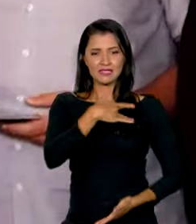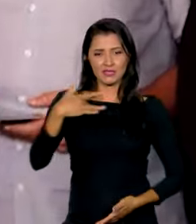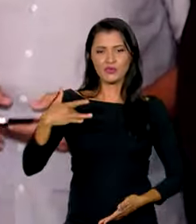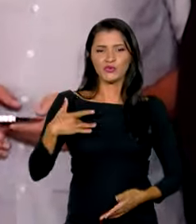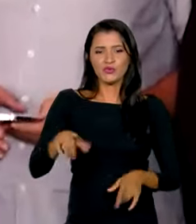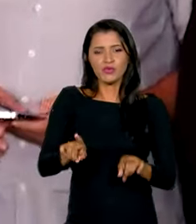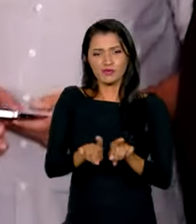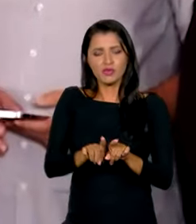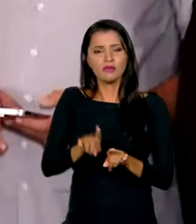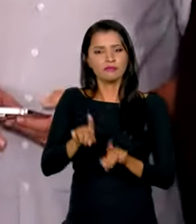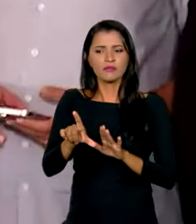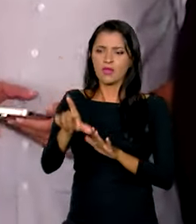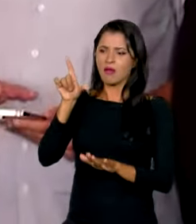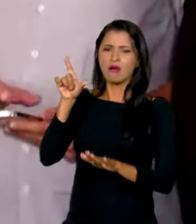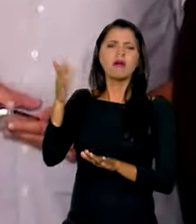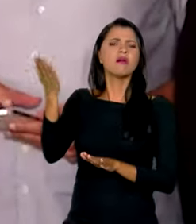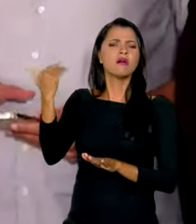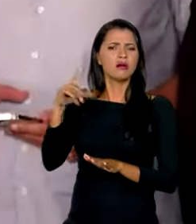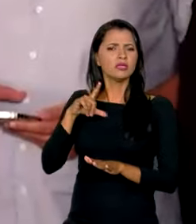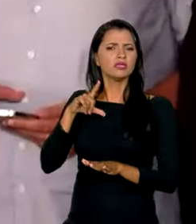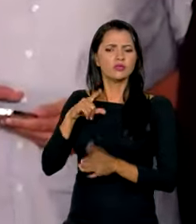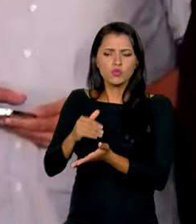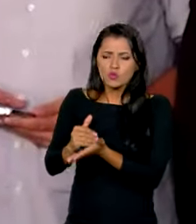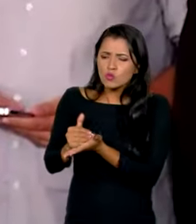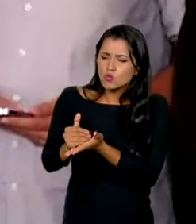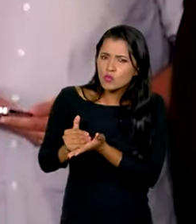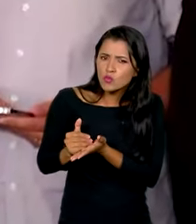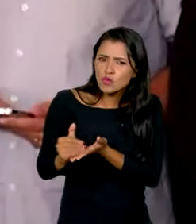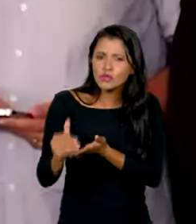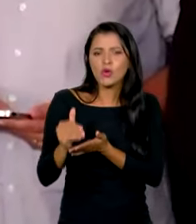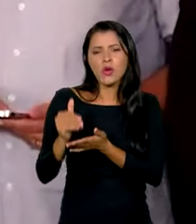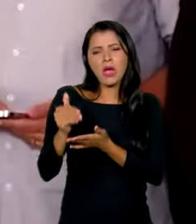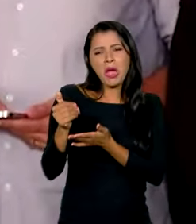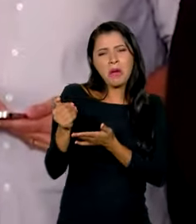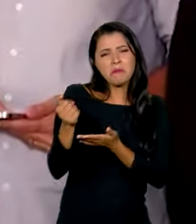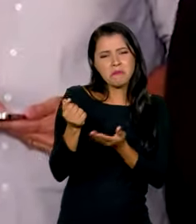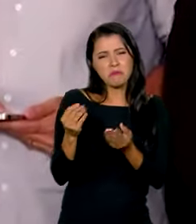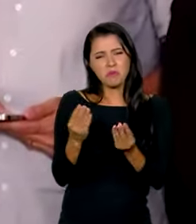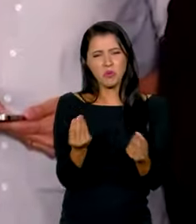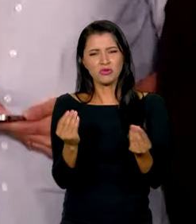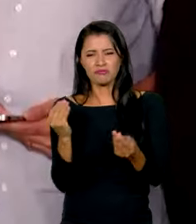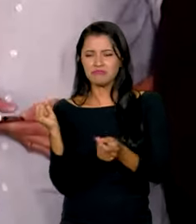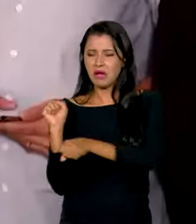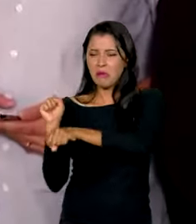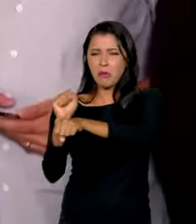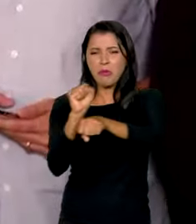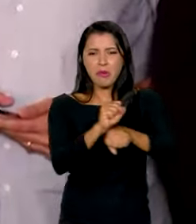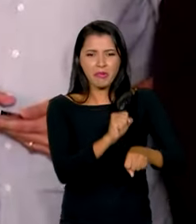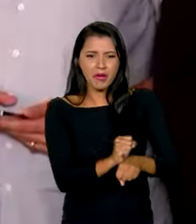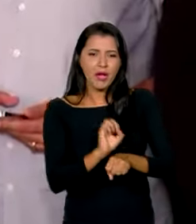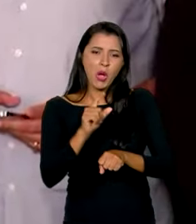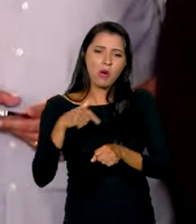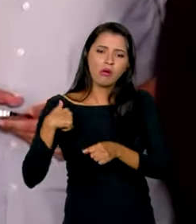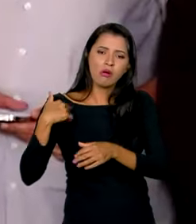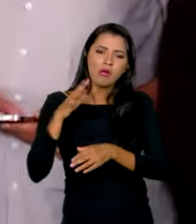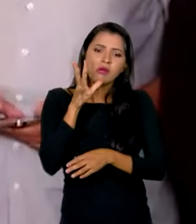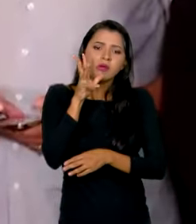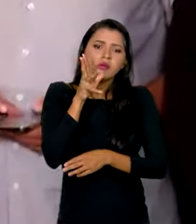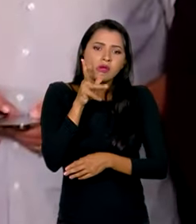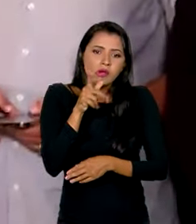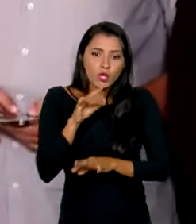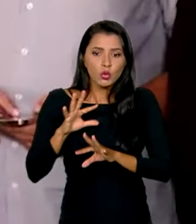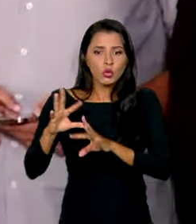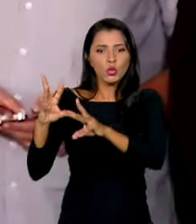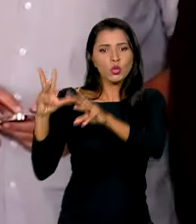que haviam sido iniciadas, muitas delas paralisadas foram se arrastando, todas elas